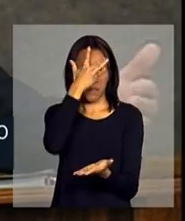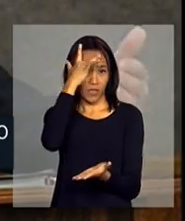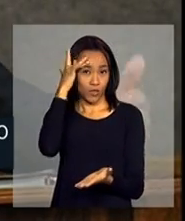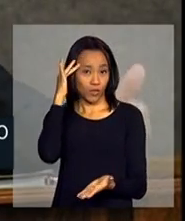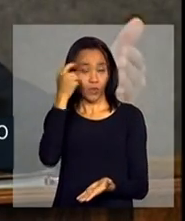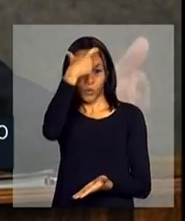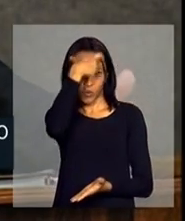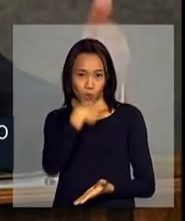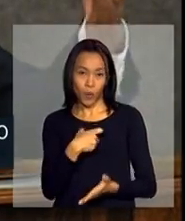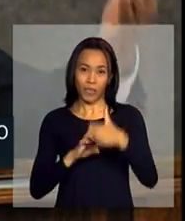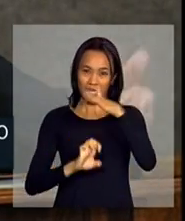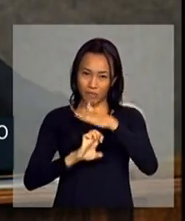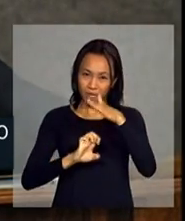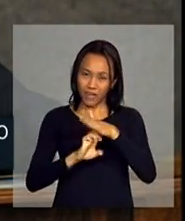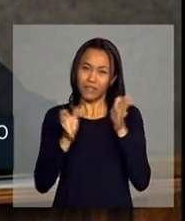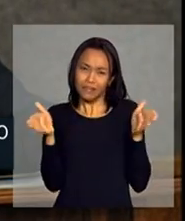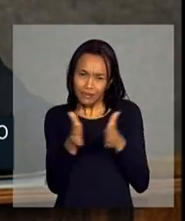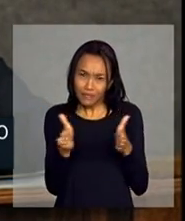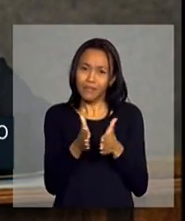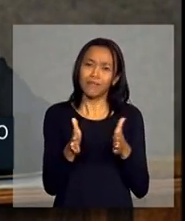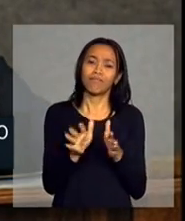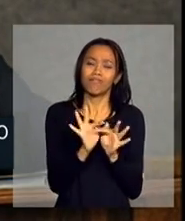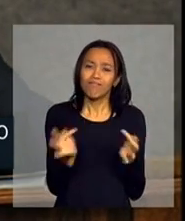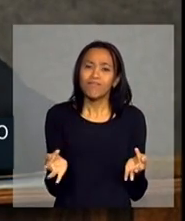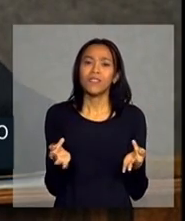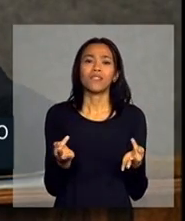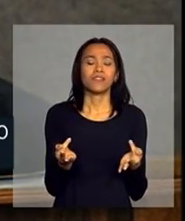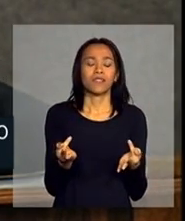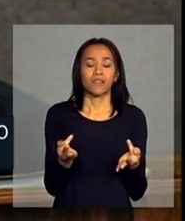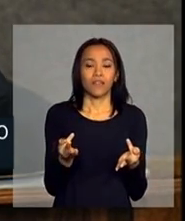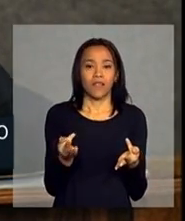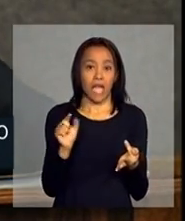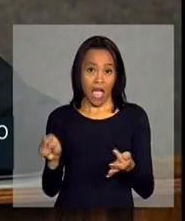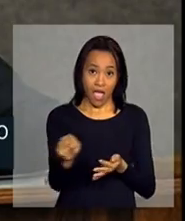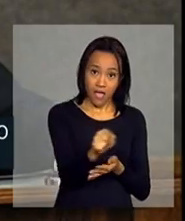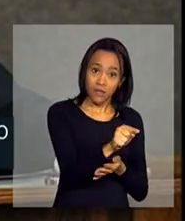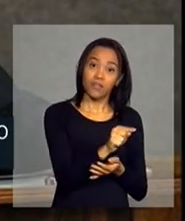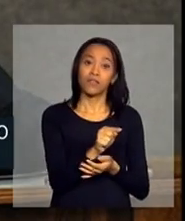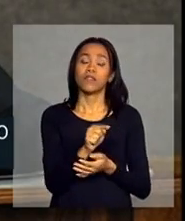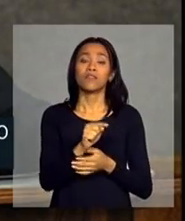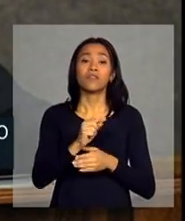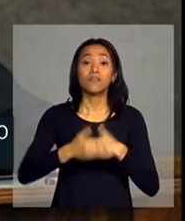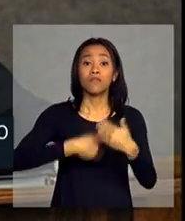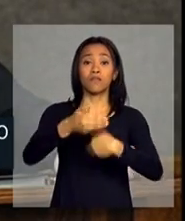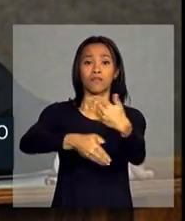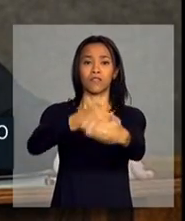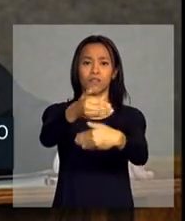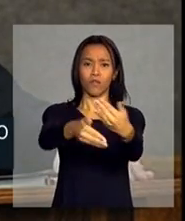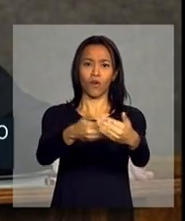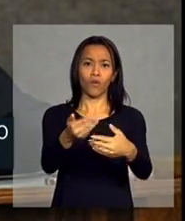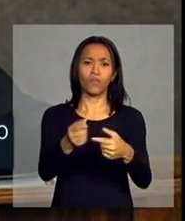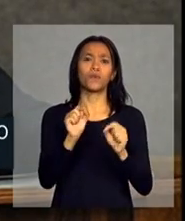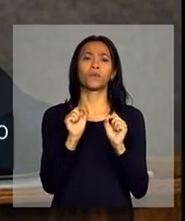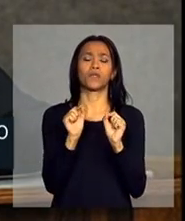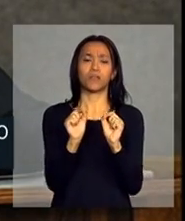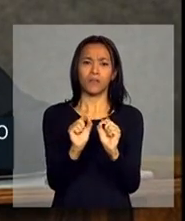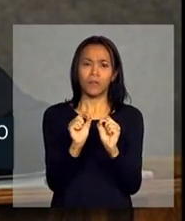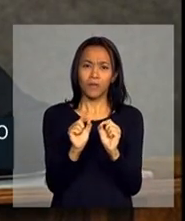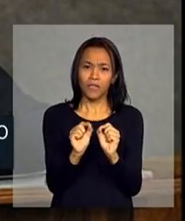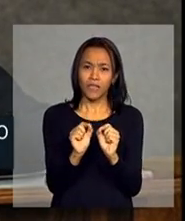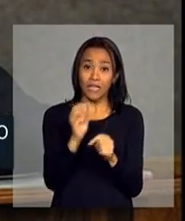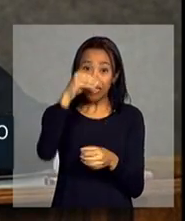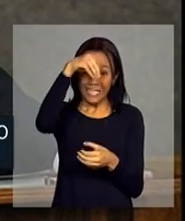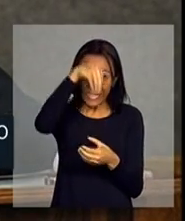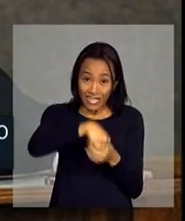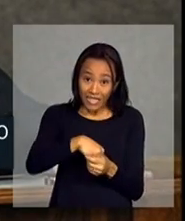empreendedorismo, pequenos negócios, eles se desenvolvem nos interstícios das